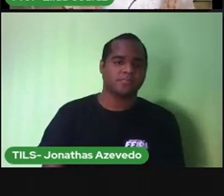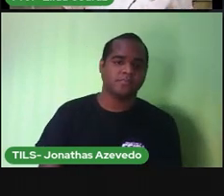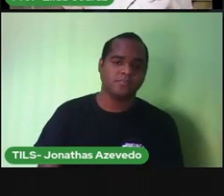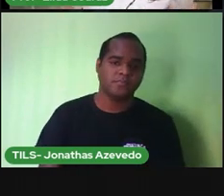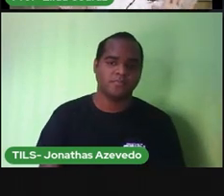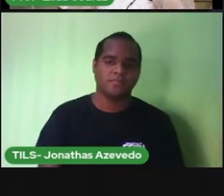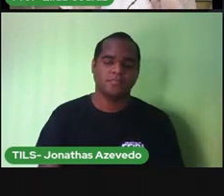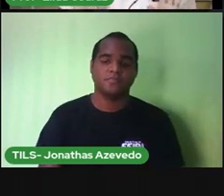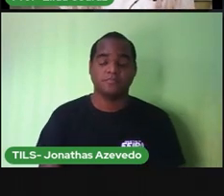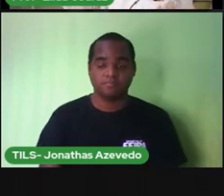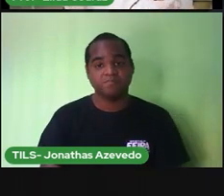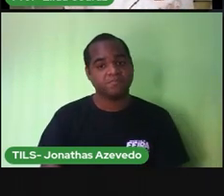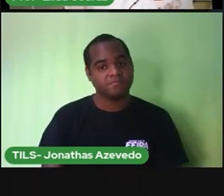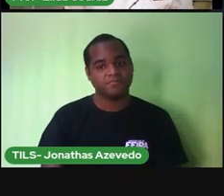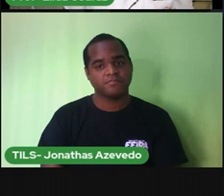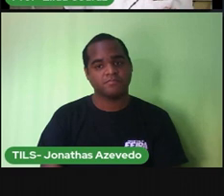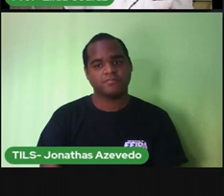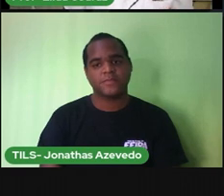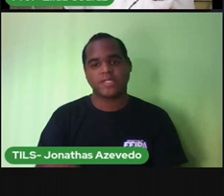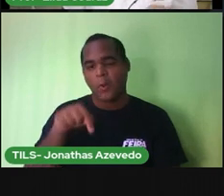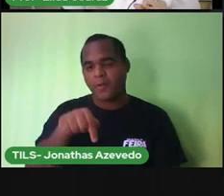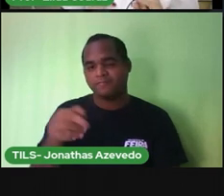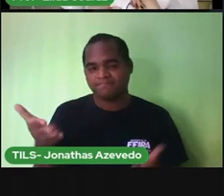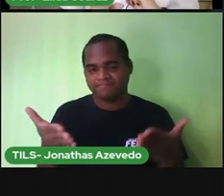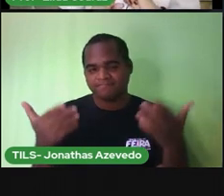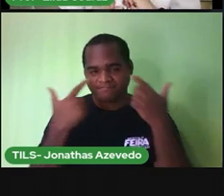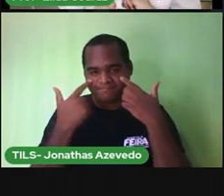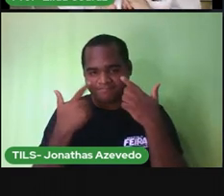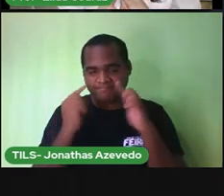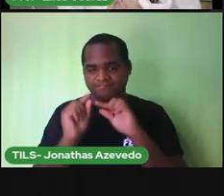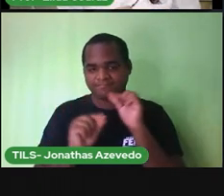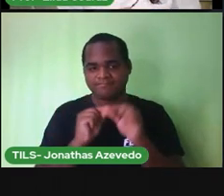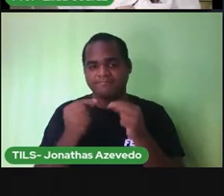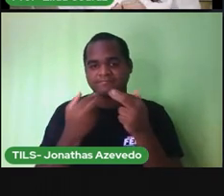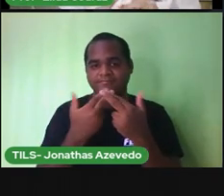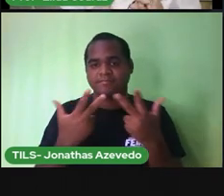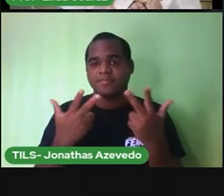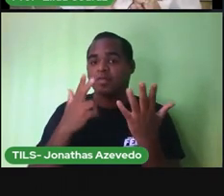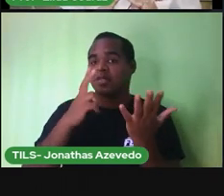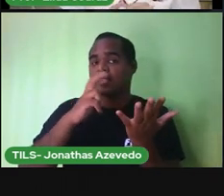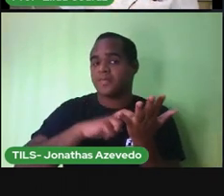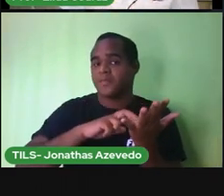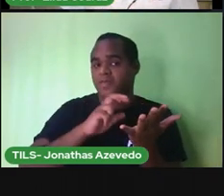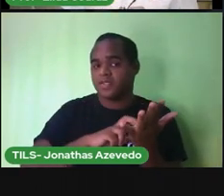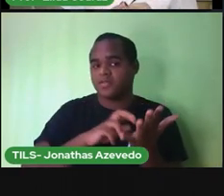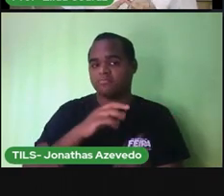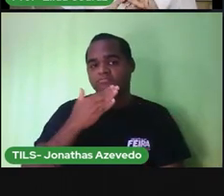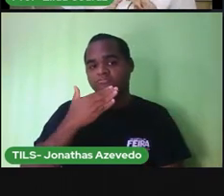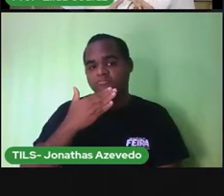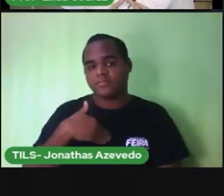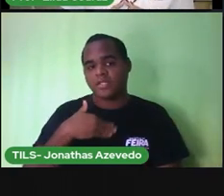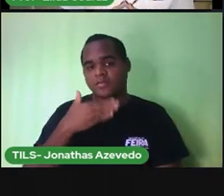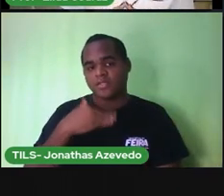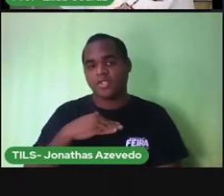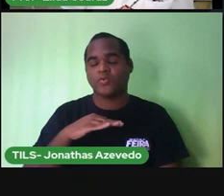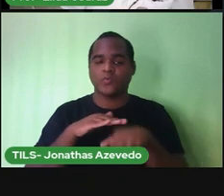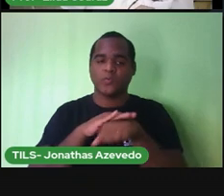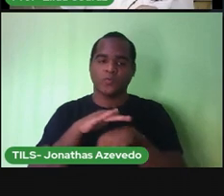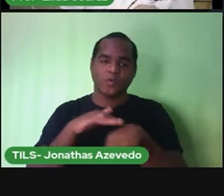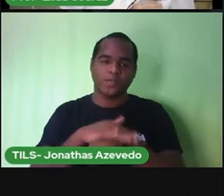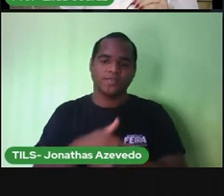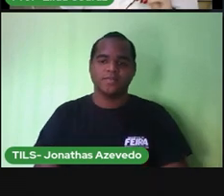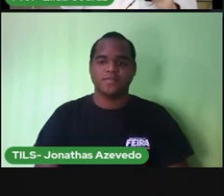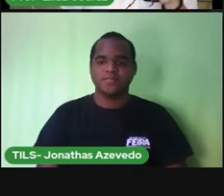Aqui é com você. Nós temos manhã, tarde e noite.